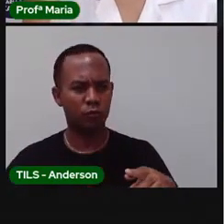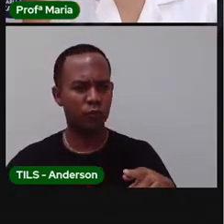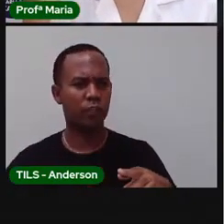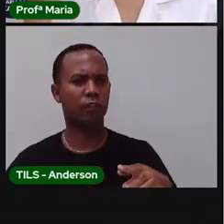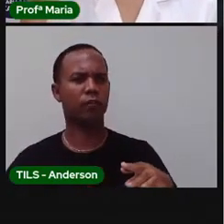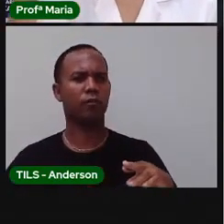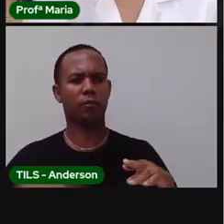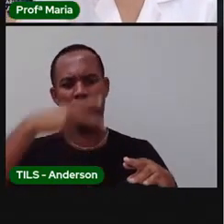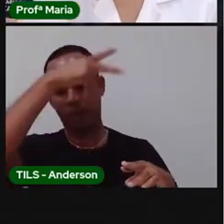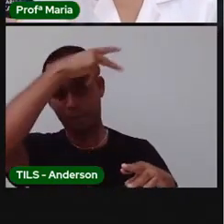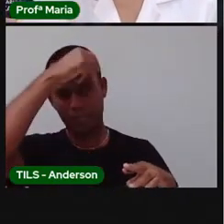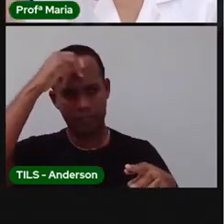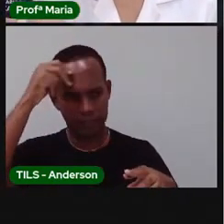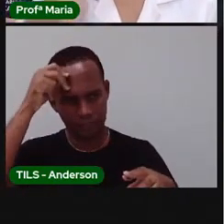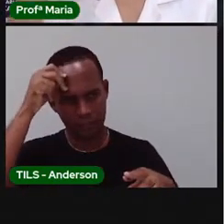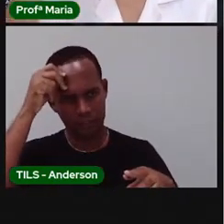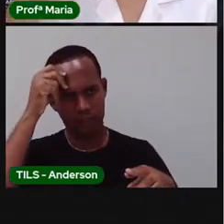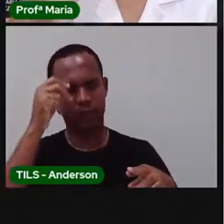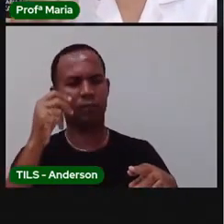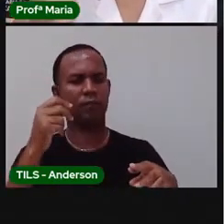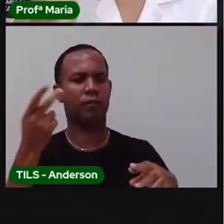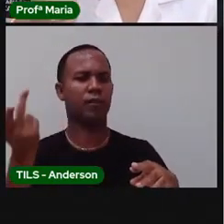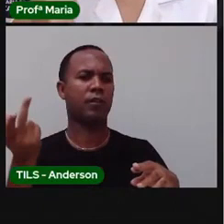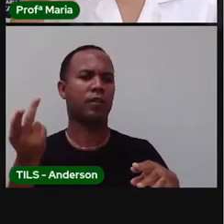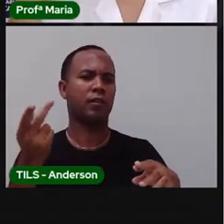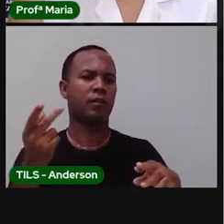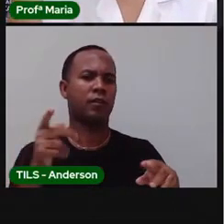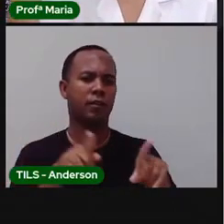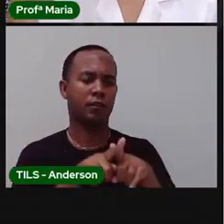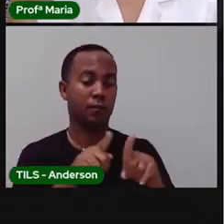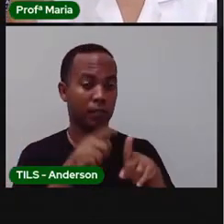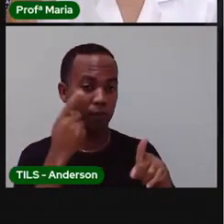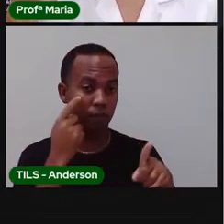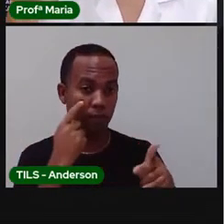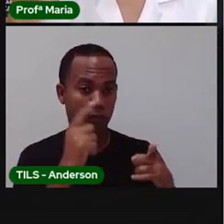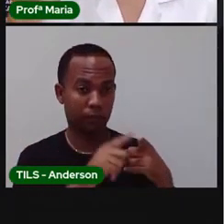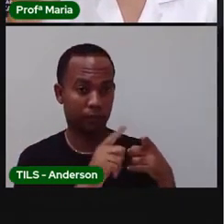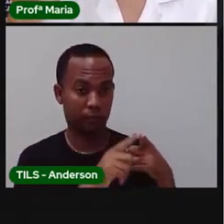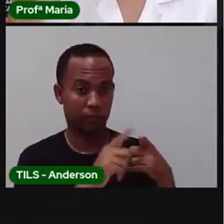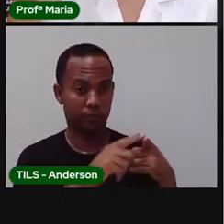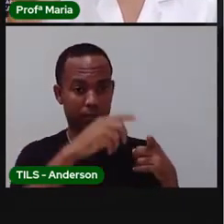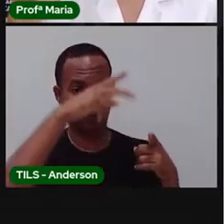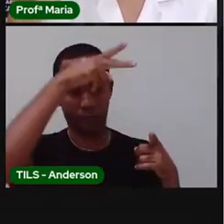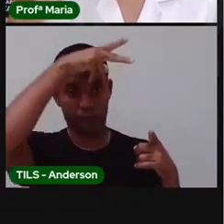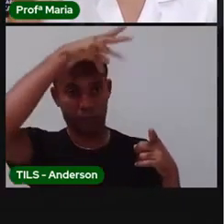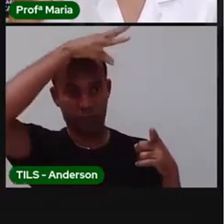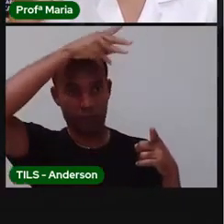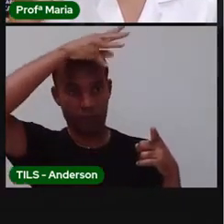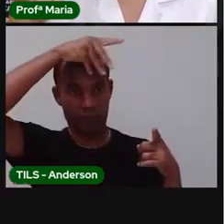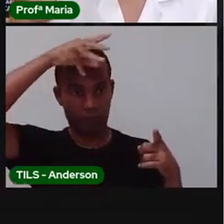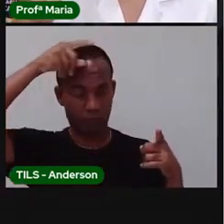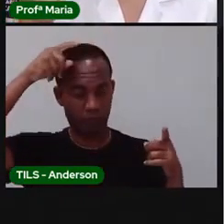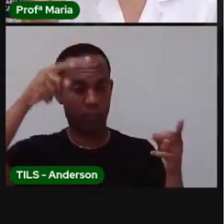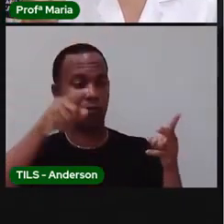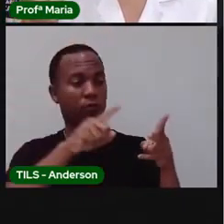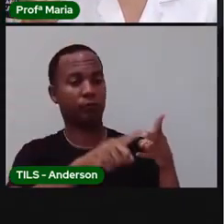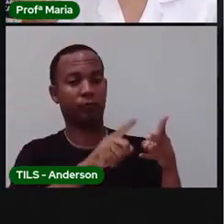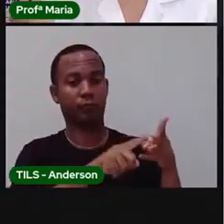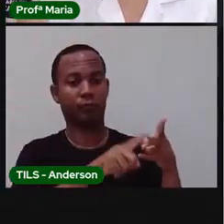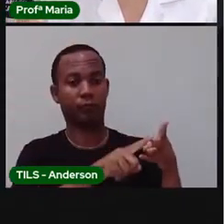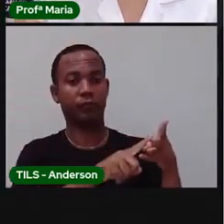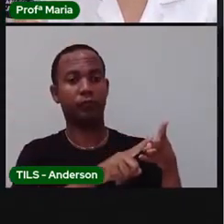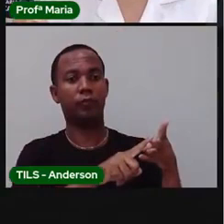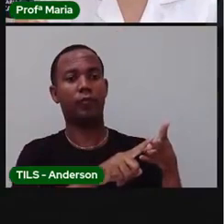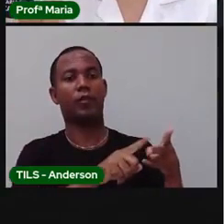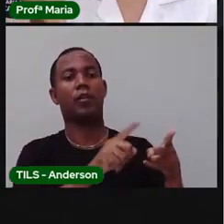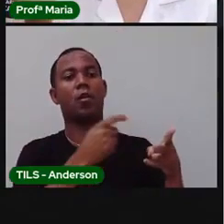da foto dos três rapazes, do nosso prefeito, Colbert Martins, do nosso governador, Rui Costa, e do nosso